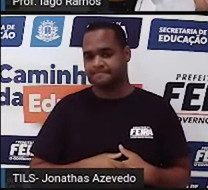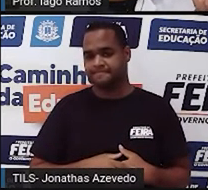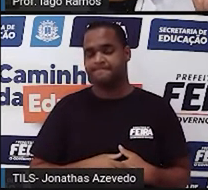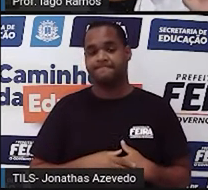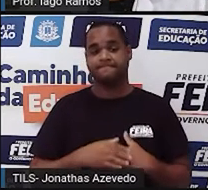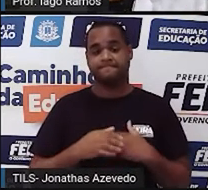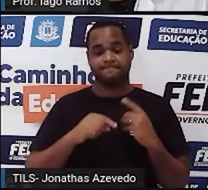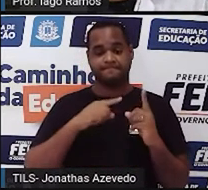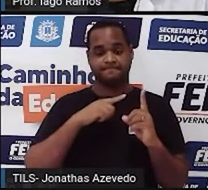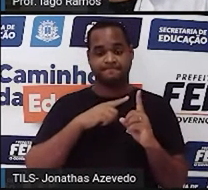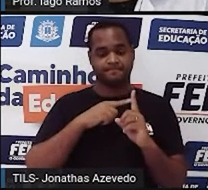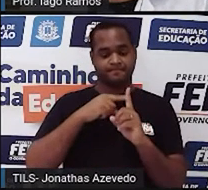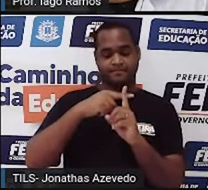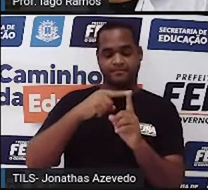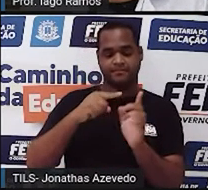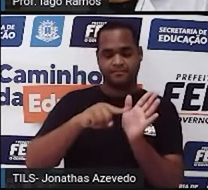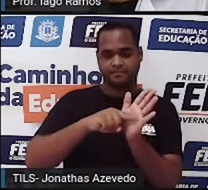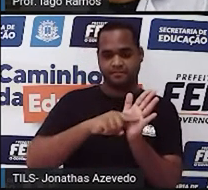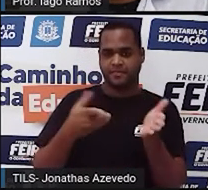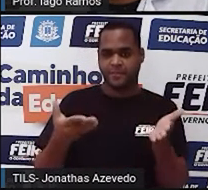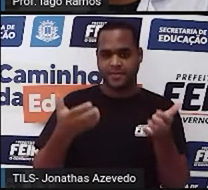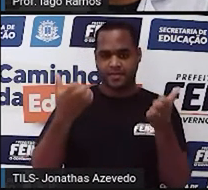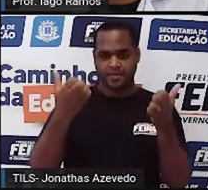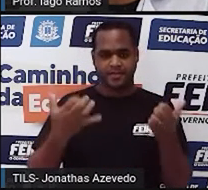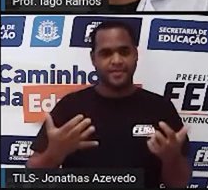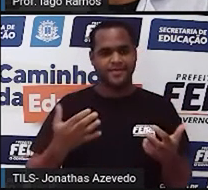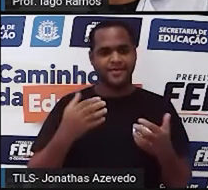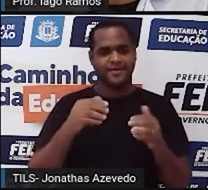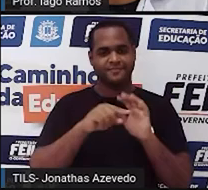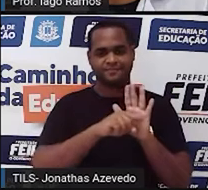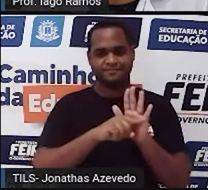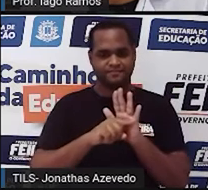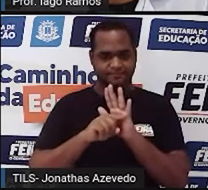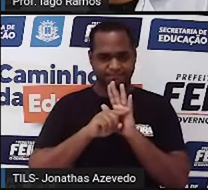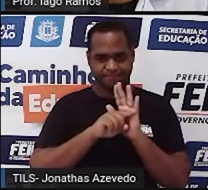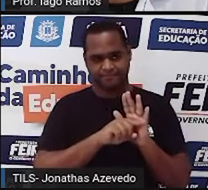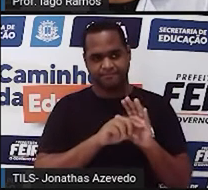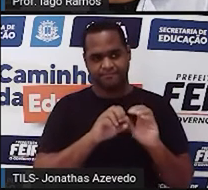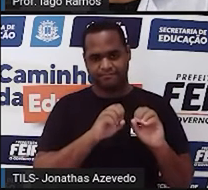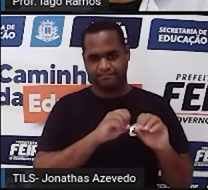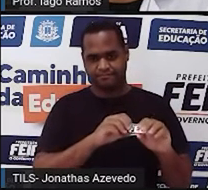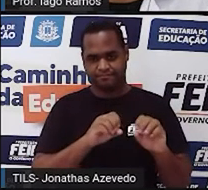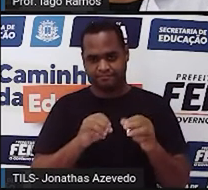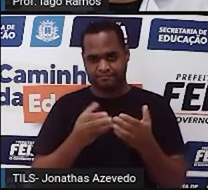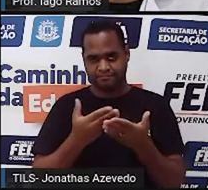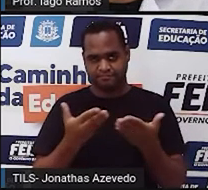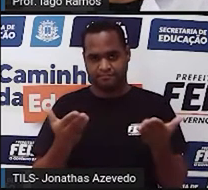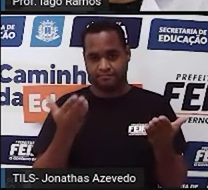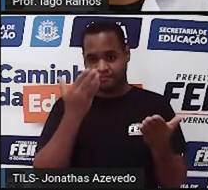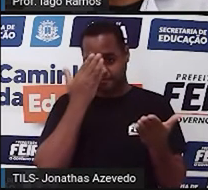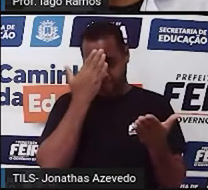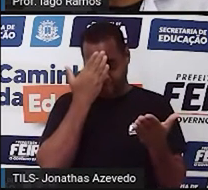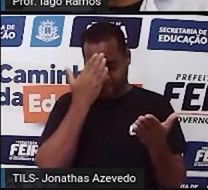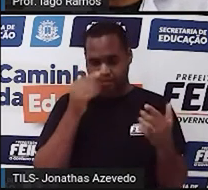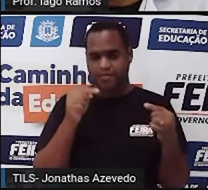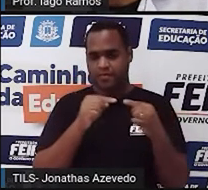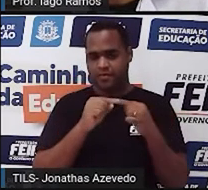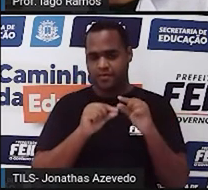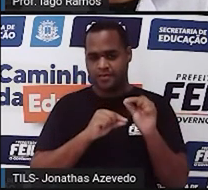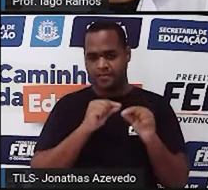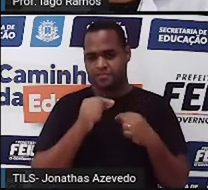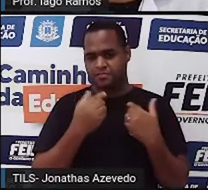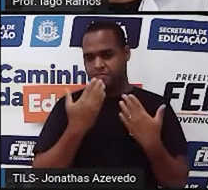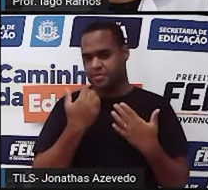continhas que a gente vai falar hoje aqui nessa aula, tá bom? Então o quanto você sabe sobre isso, né?